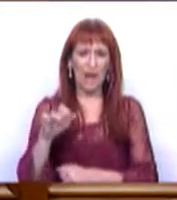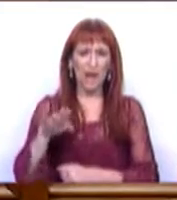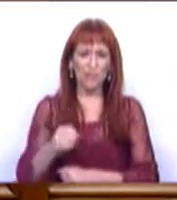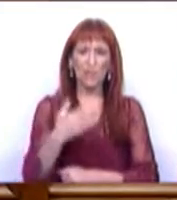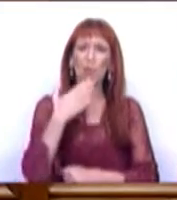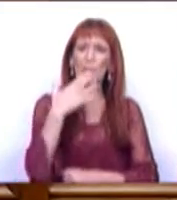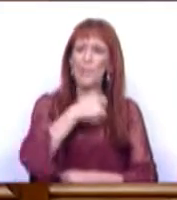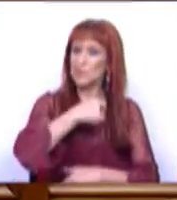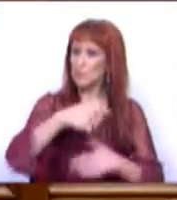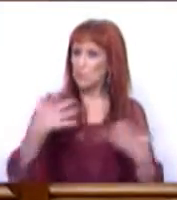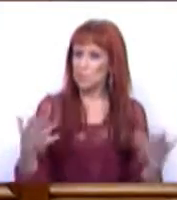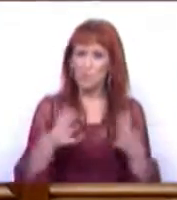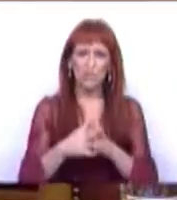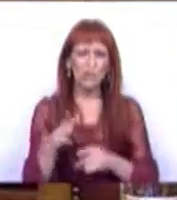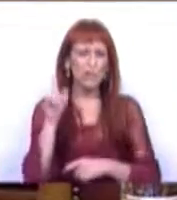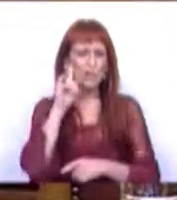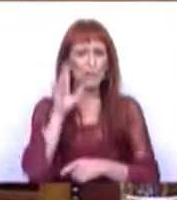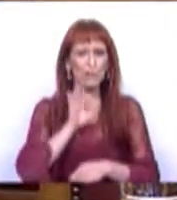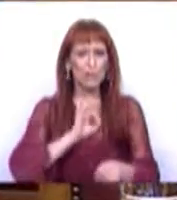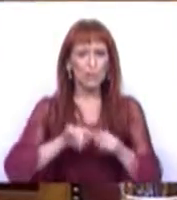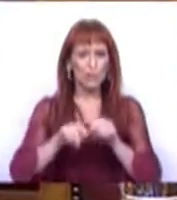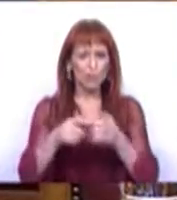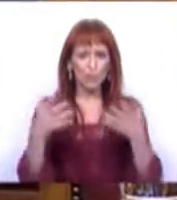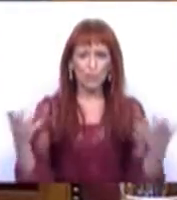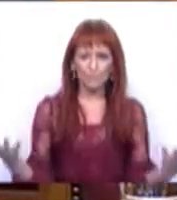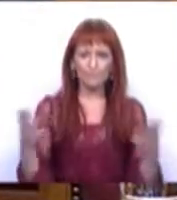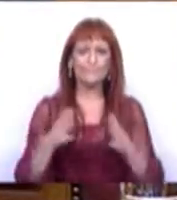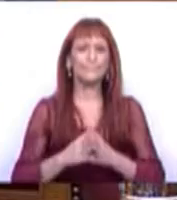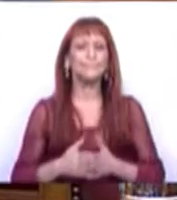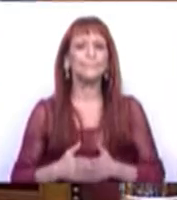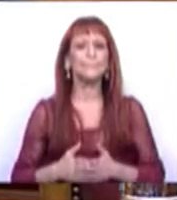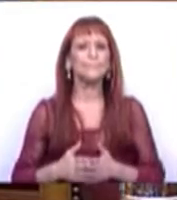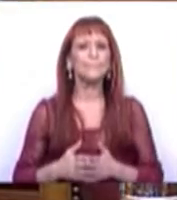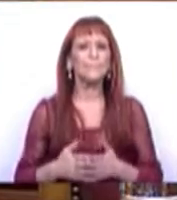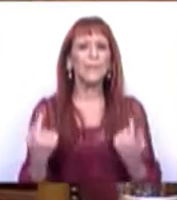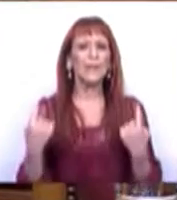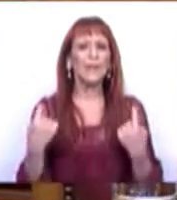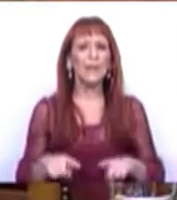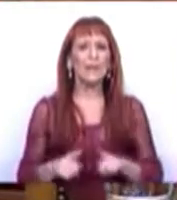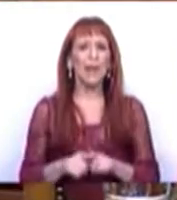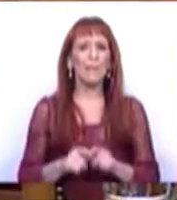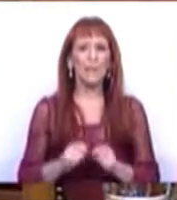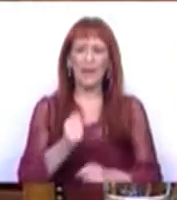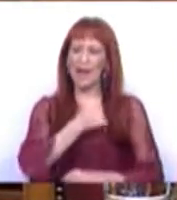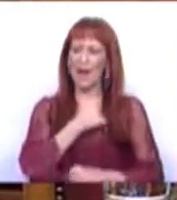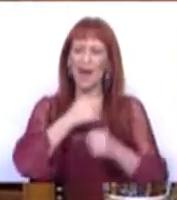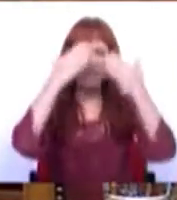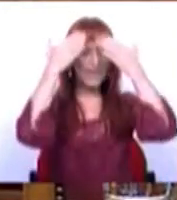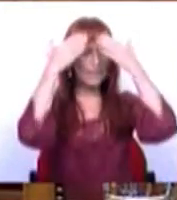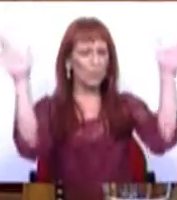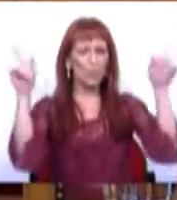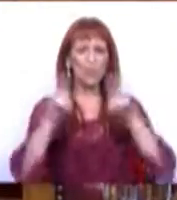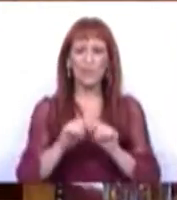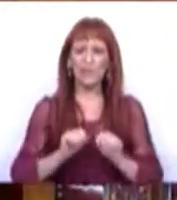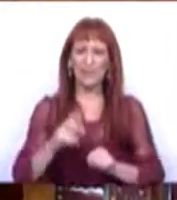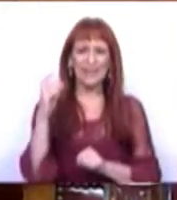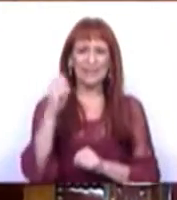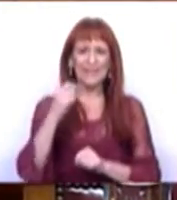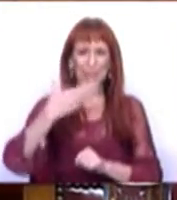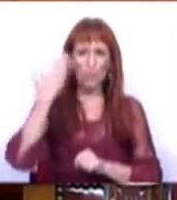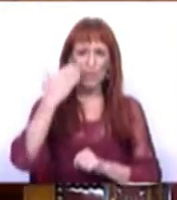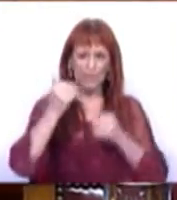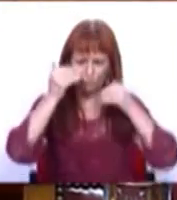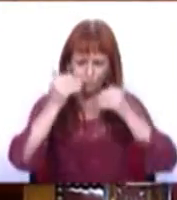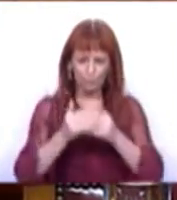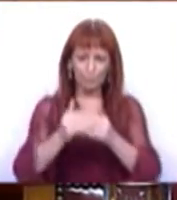Muito obrigado, Sr. Presidente, Sras. e Srs. Deputados. Estar na Casa da Democracia pelo terceiro